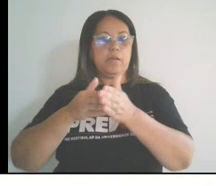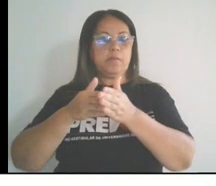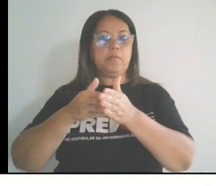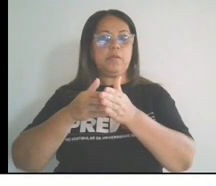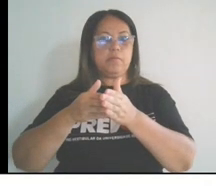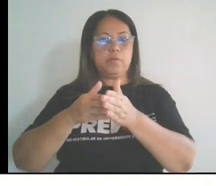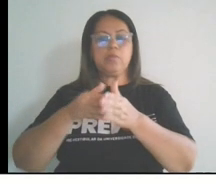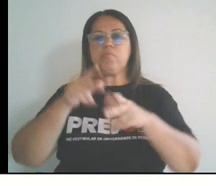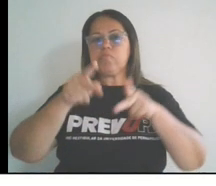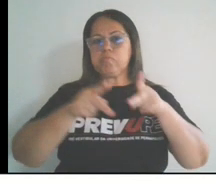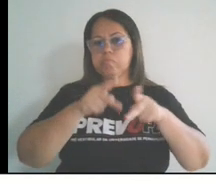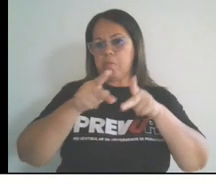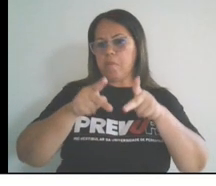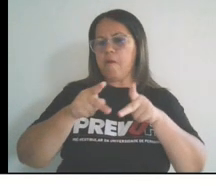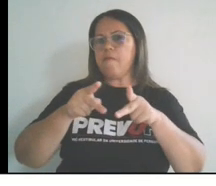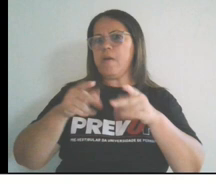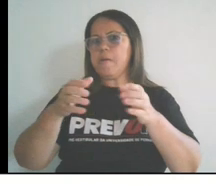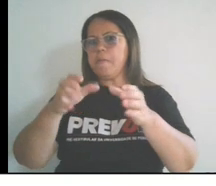vizinhos.